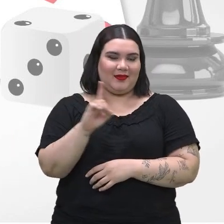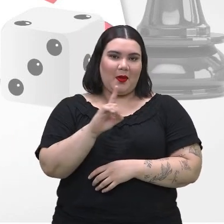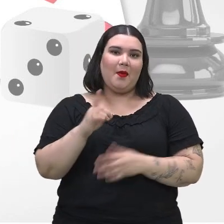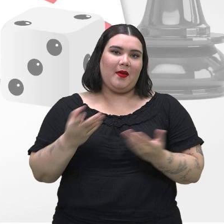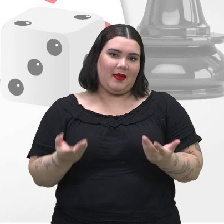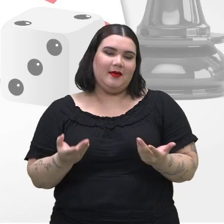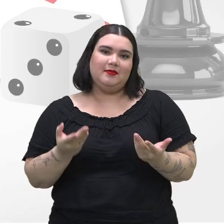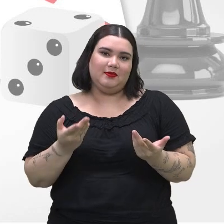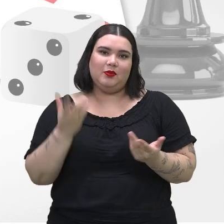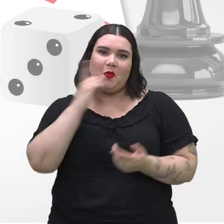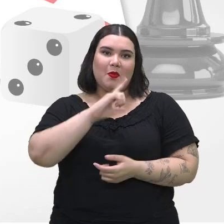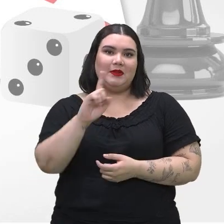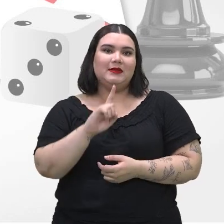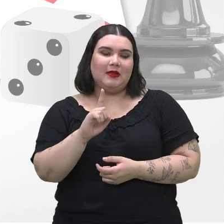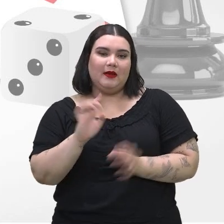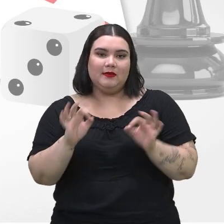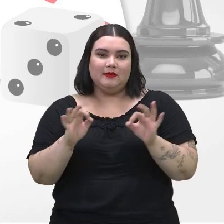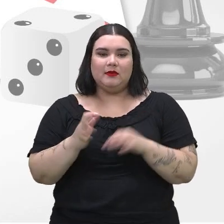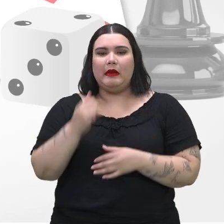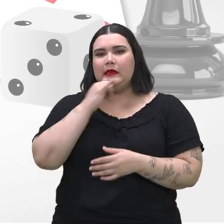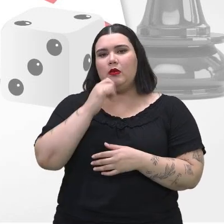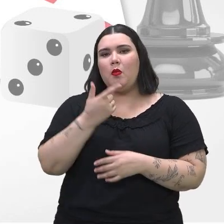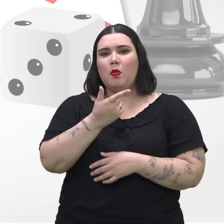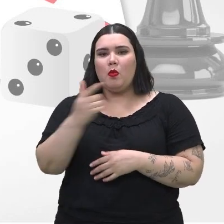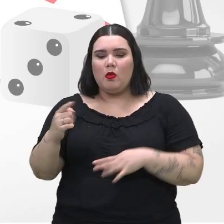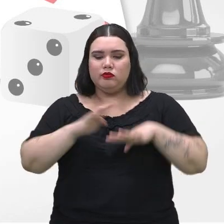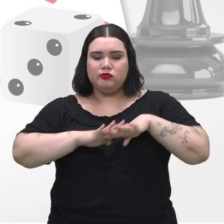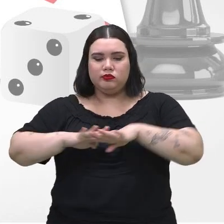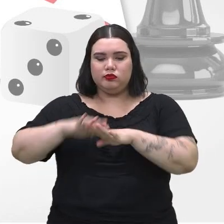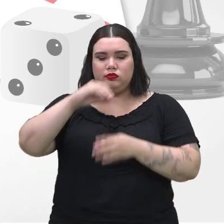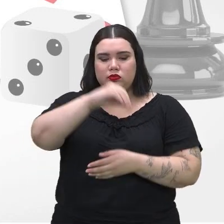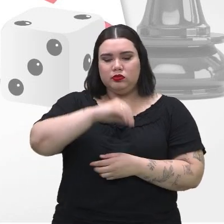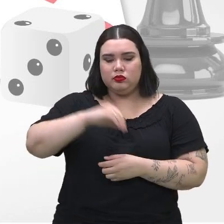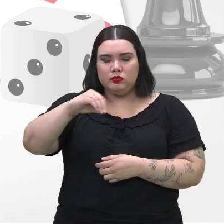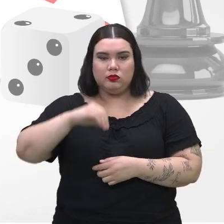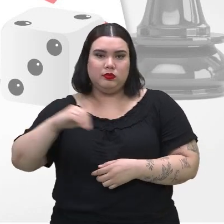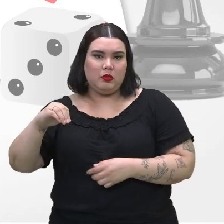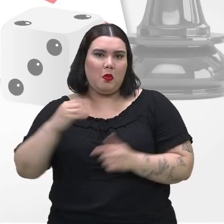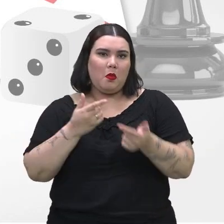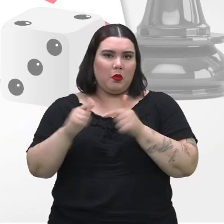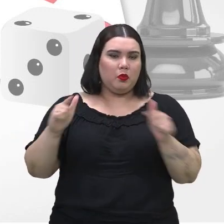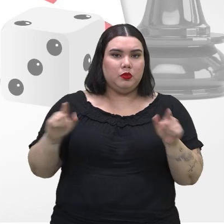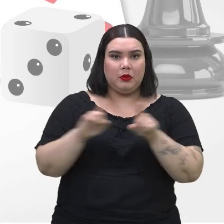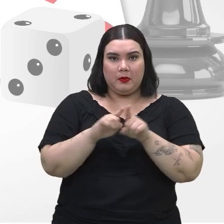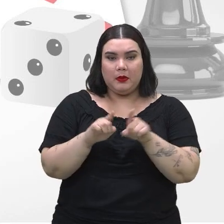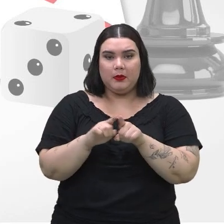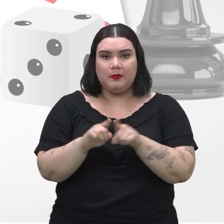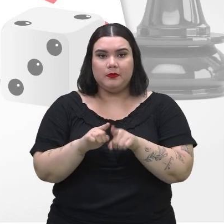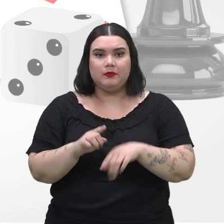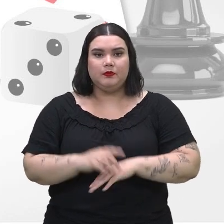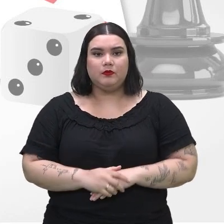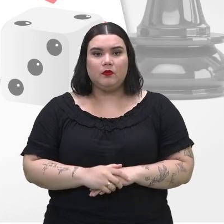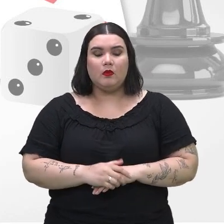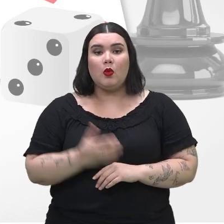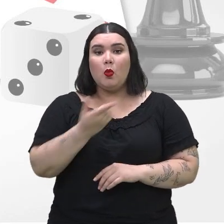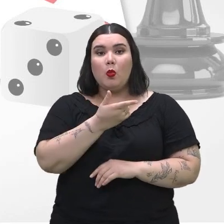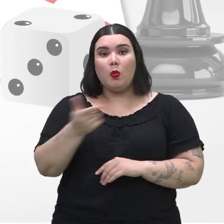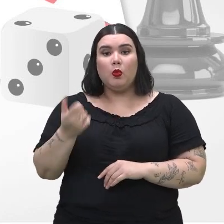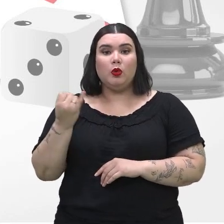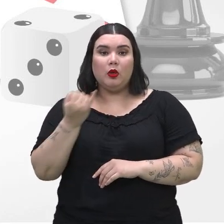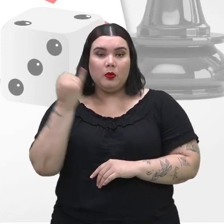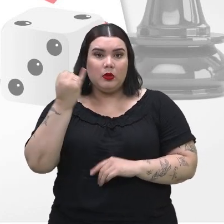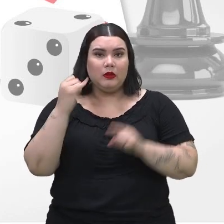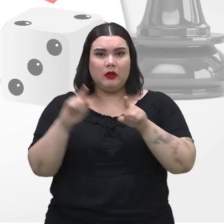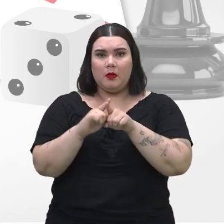outros vários tipos de jogos, como xadrez, damas, entre outros. Um outro elemento importante da